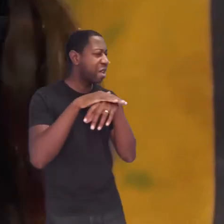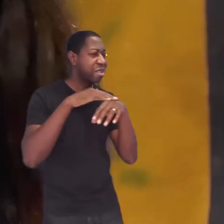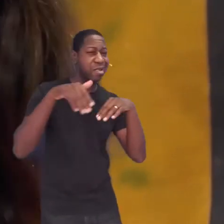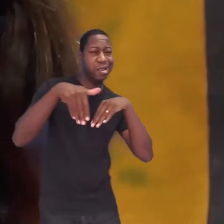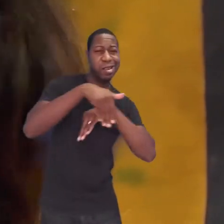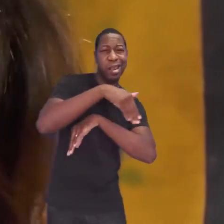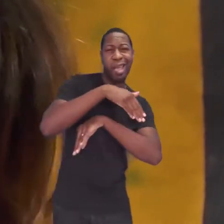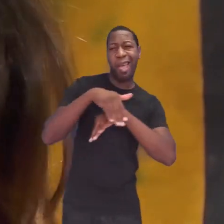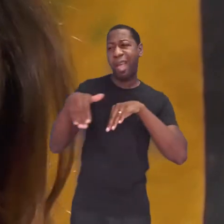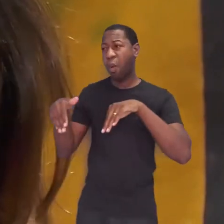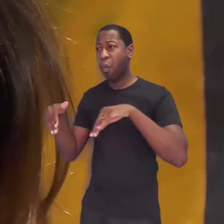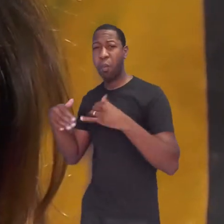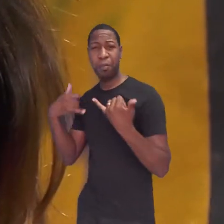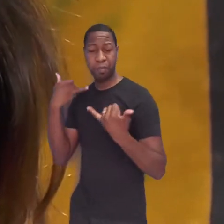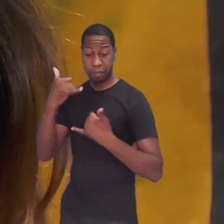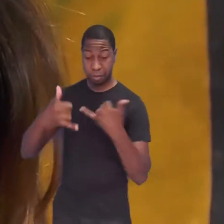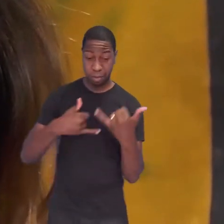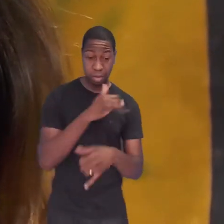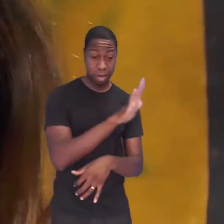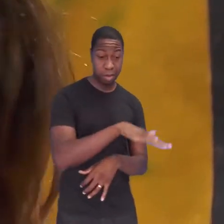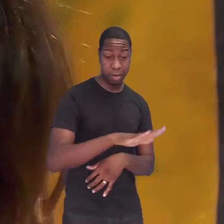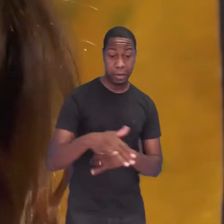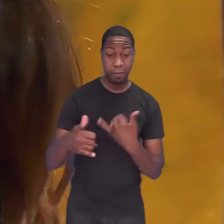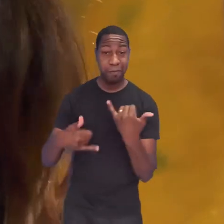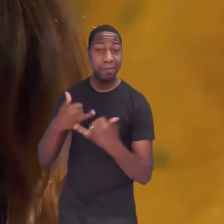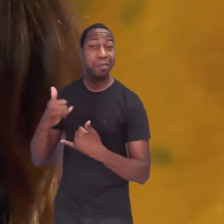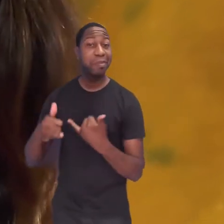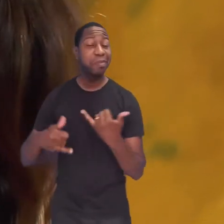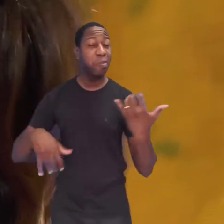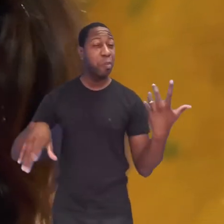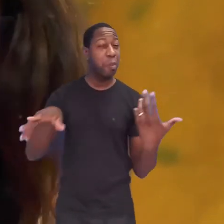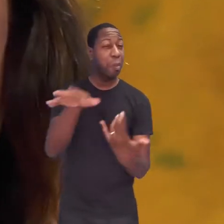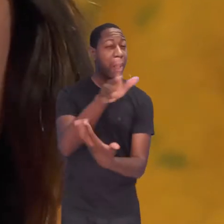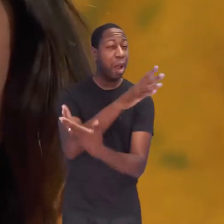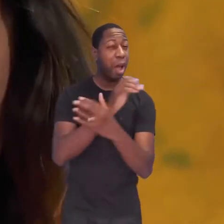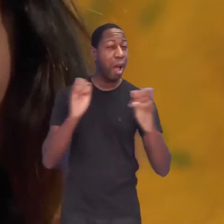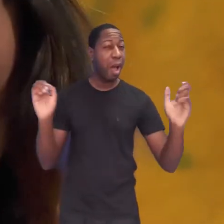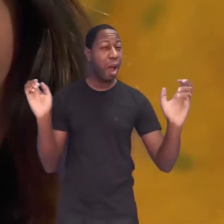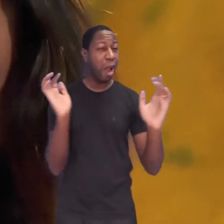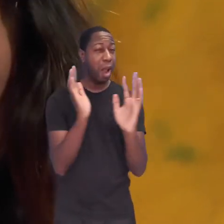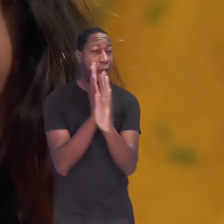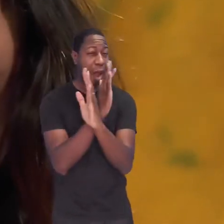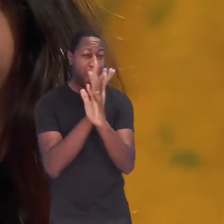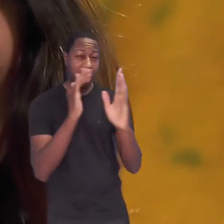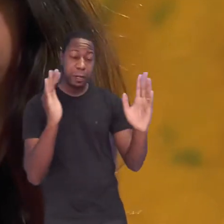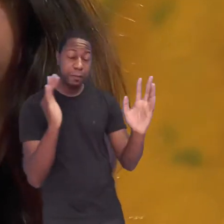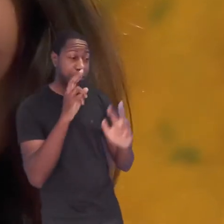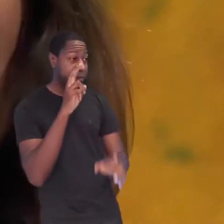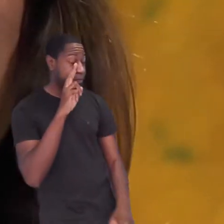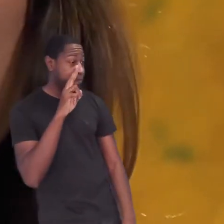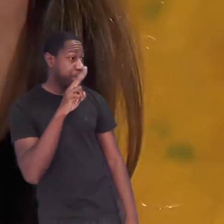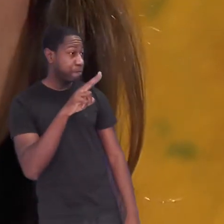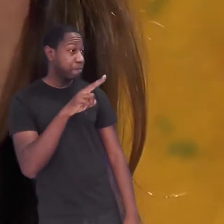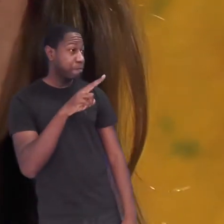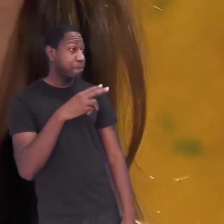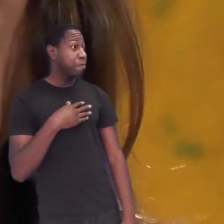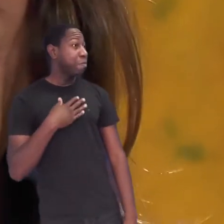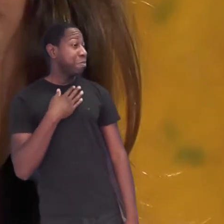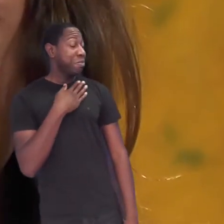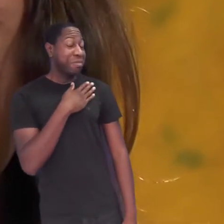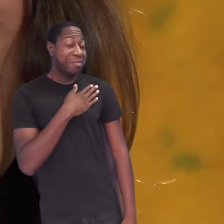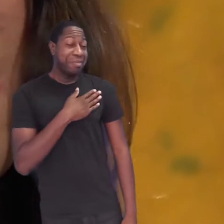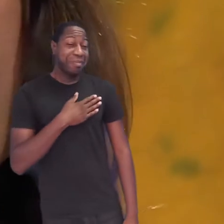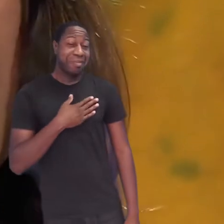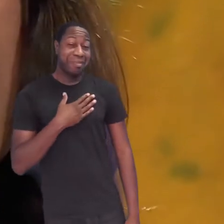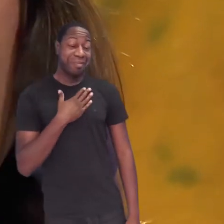de orquestra tocando música. Era muita alegria, como há muito ele não via. Ele foi chegando